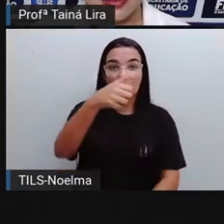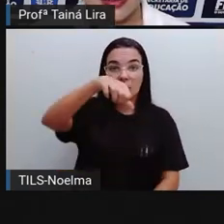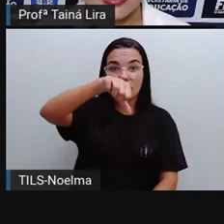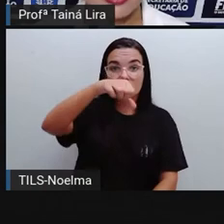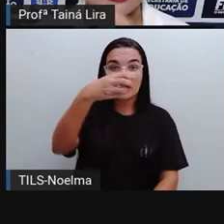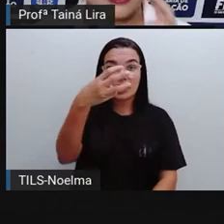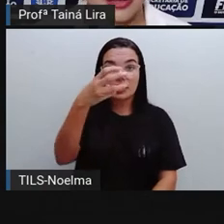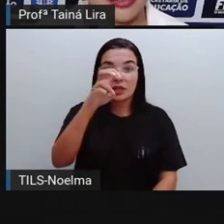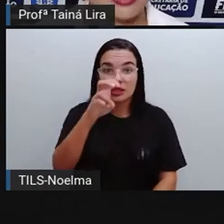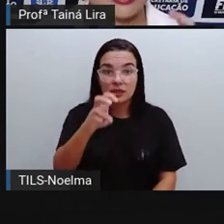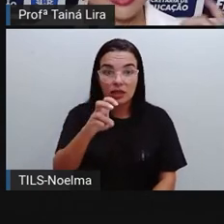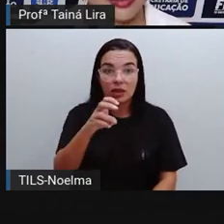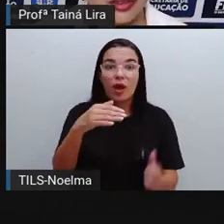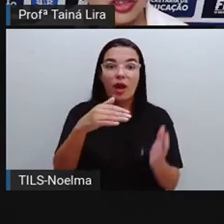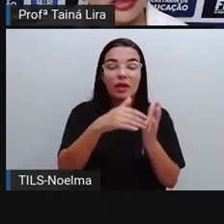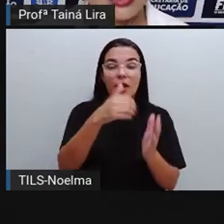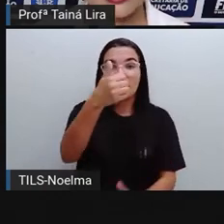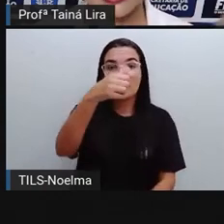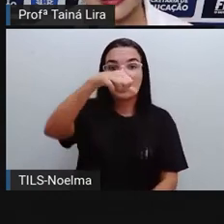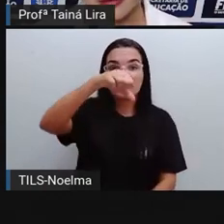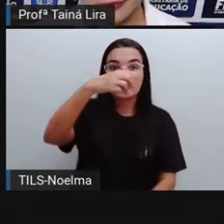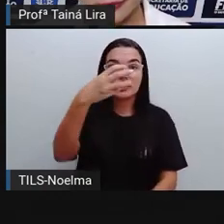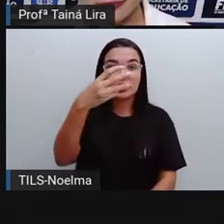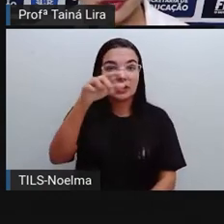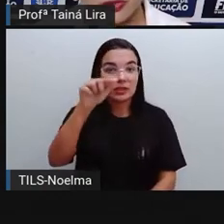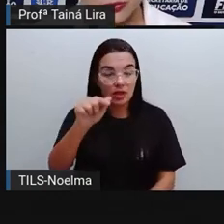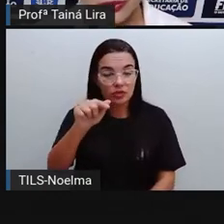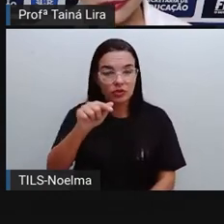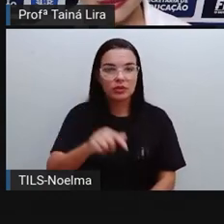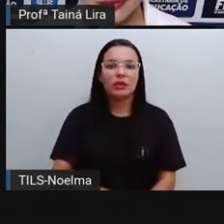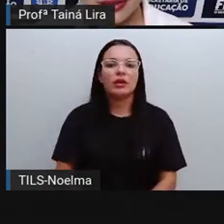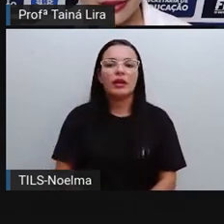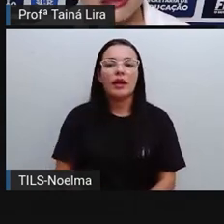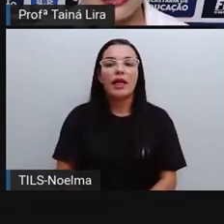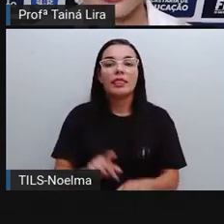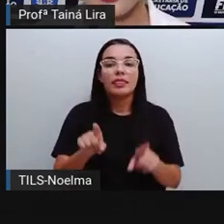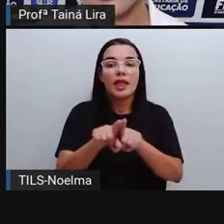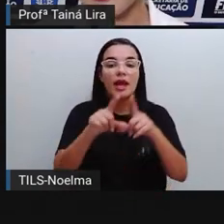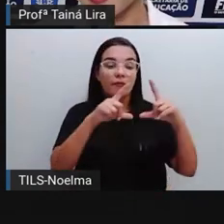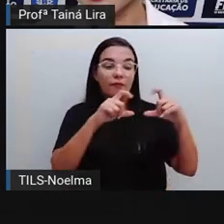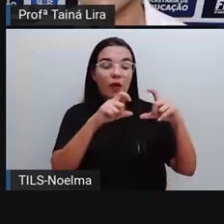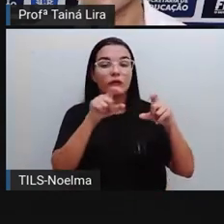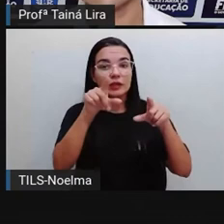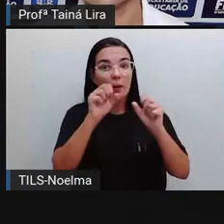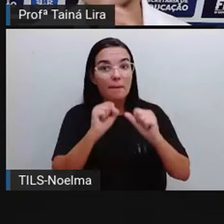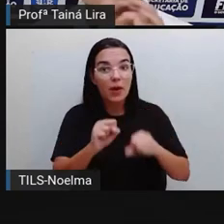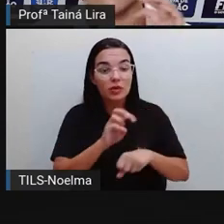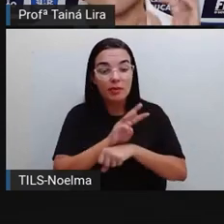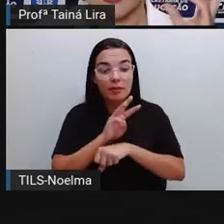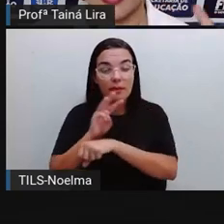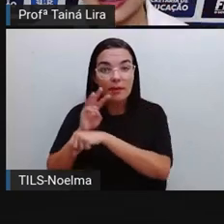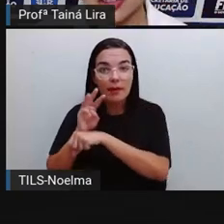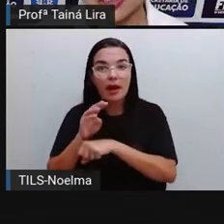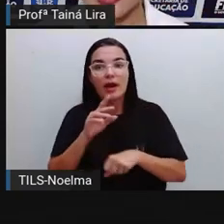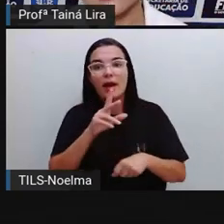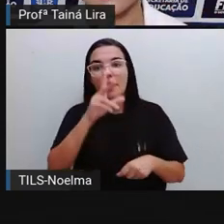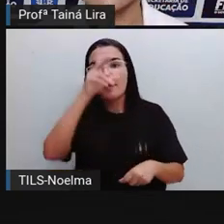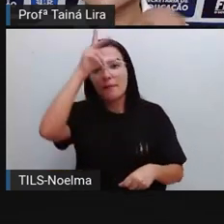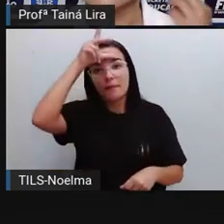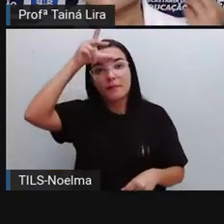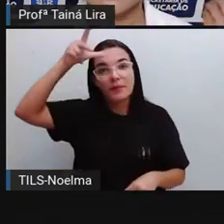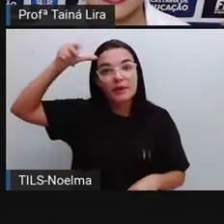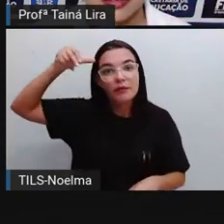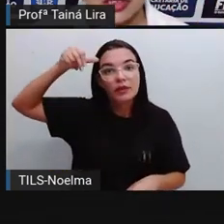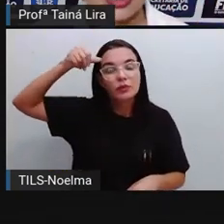imagens em um site na própria prefeitura, tá? Se vocês depois quiserem dar uma olhadinha